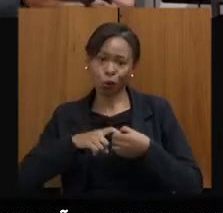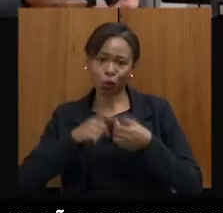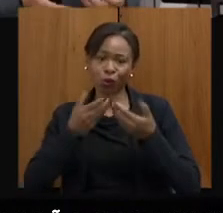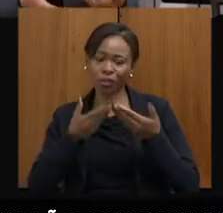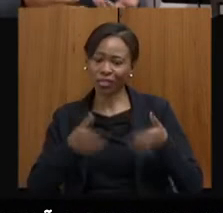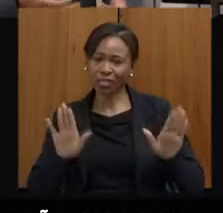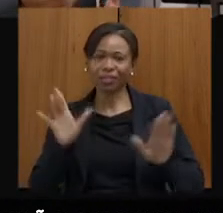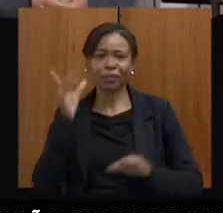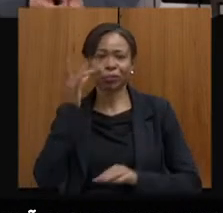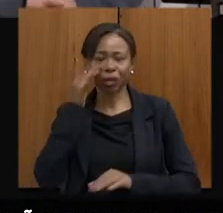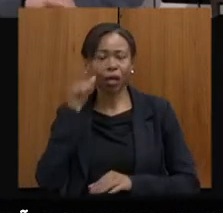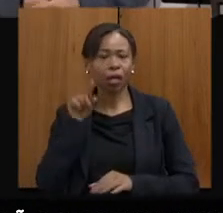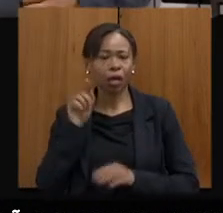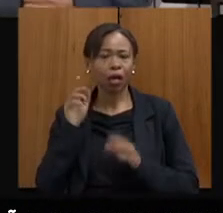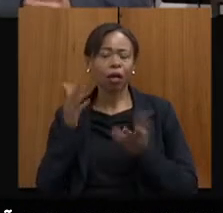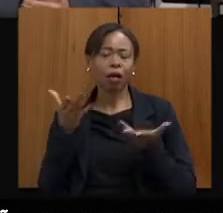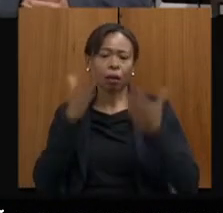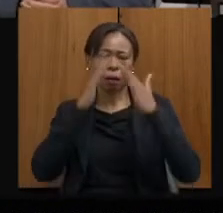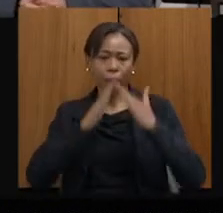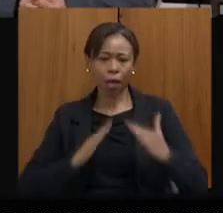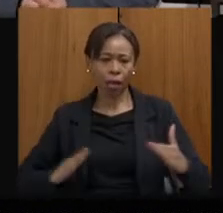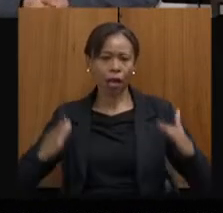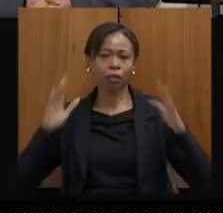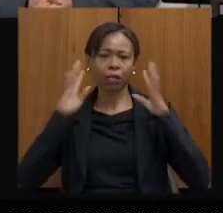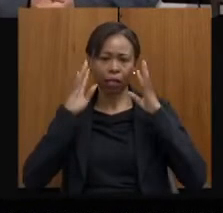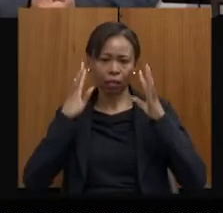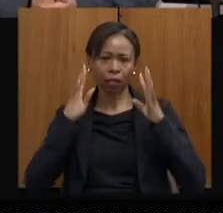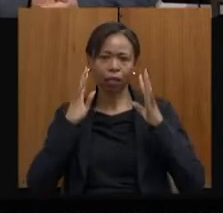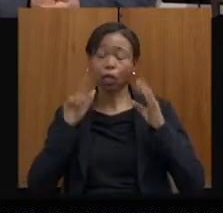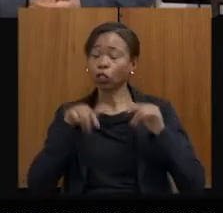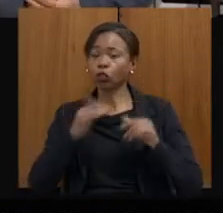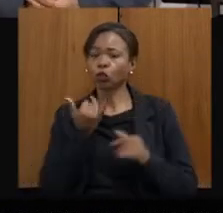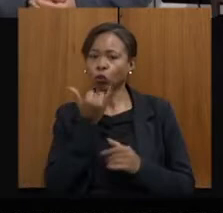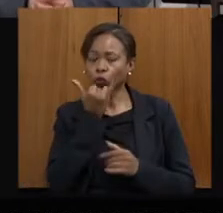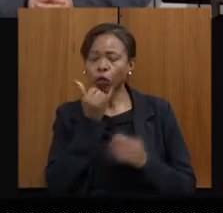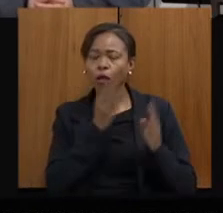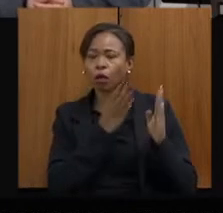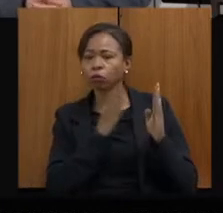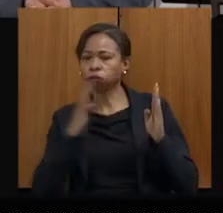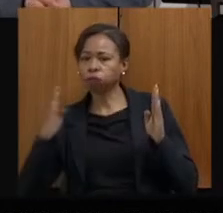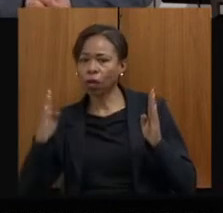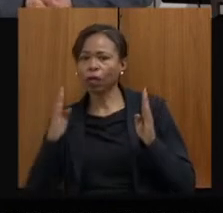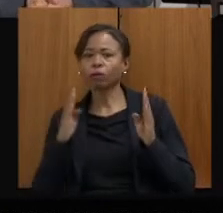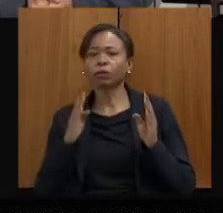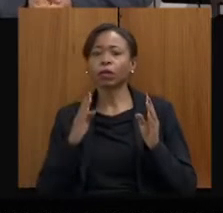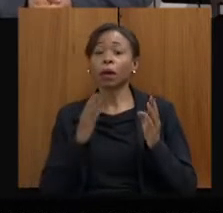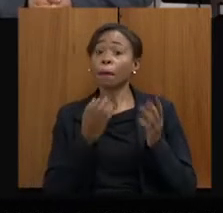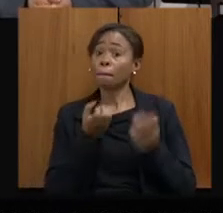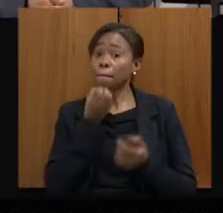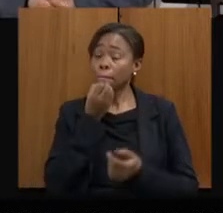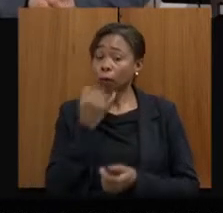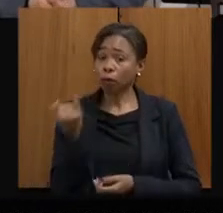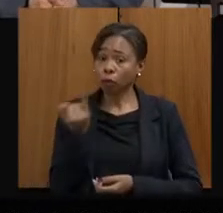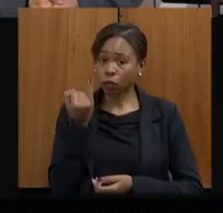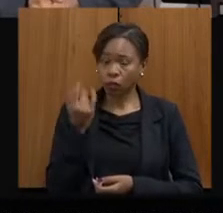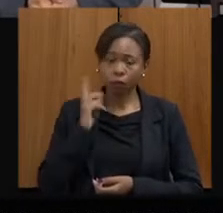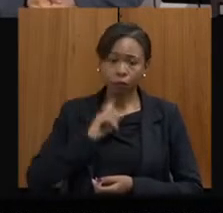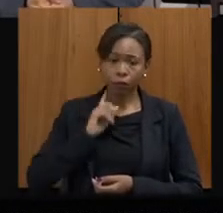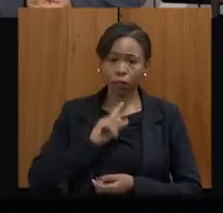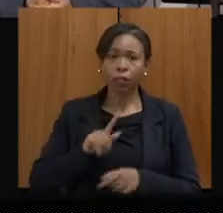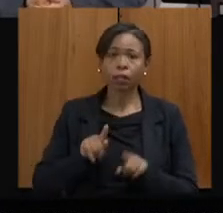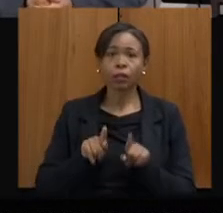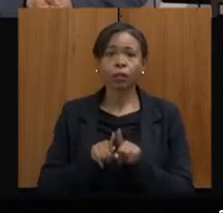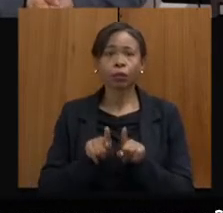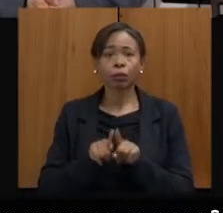Artes funciona muito como medidor disso em Minas Gerais, 2,3 milhões de pessoas foram alcançadas pela divulgação na plataforma